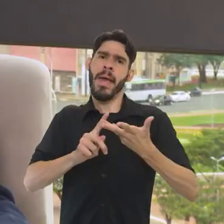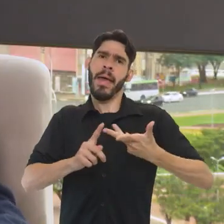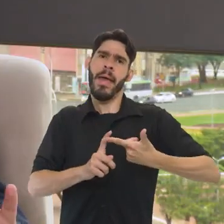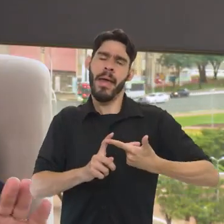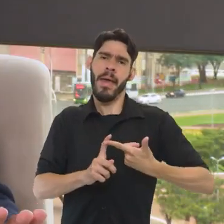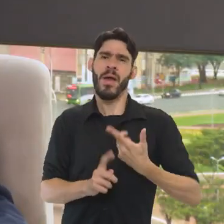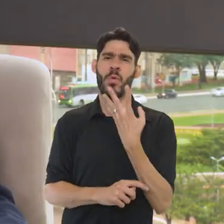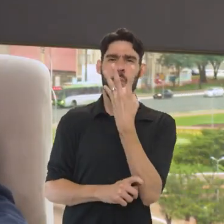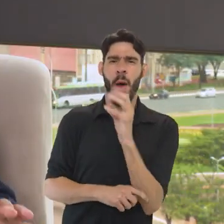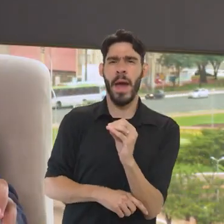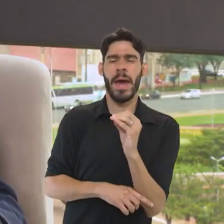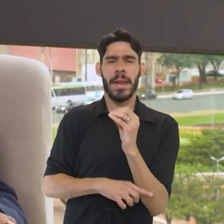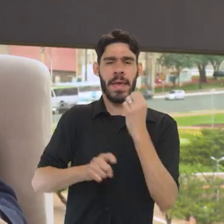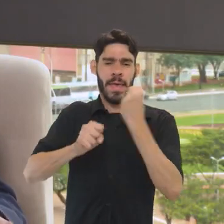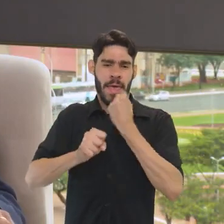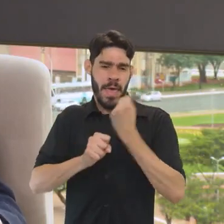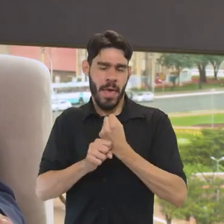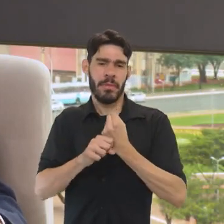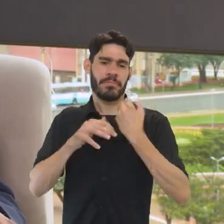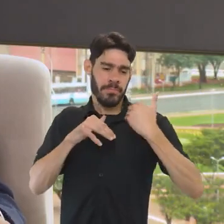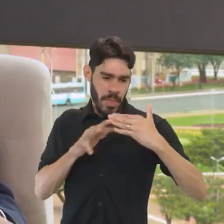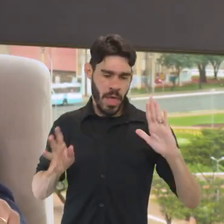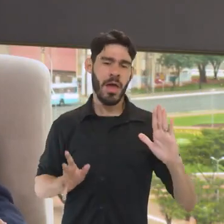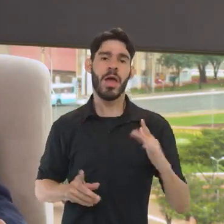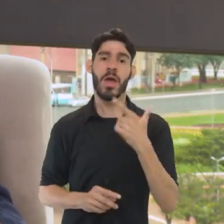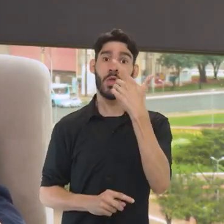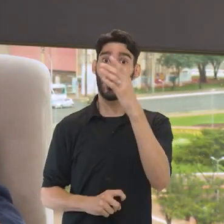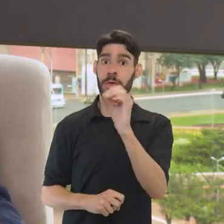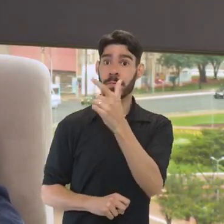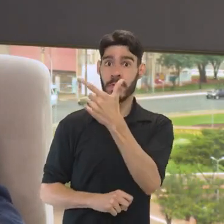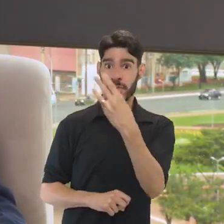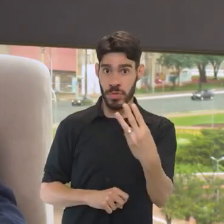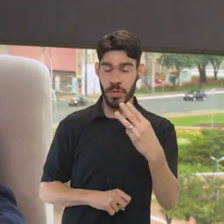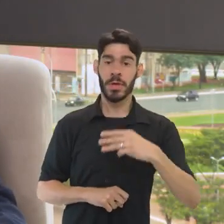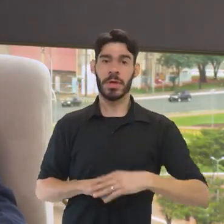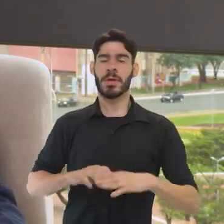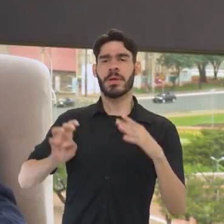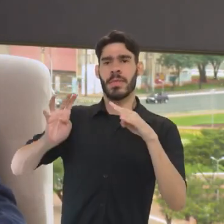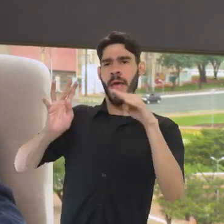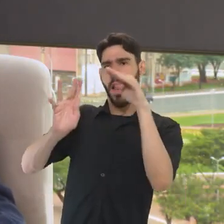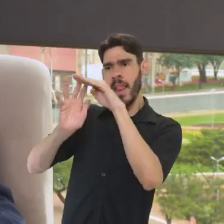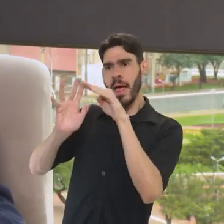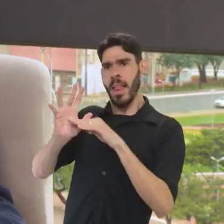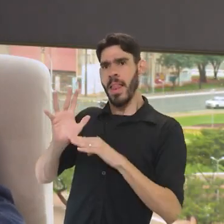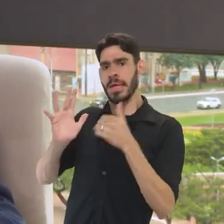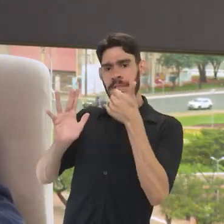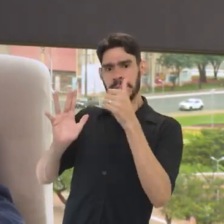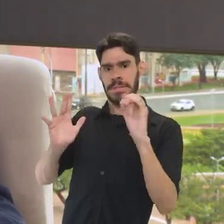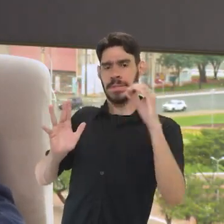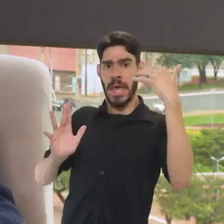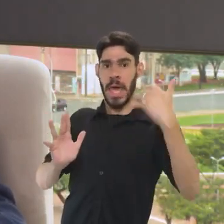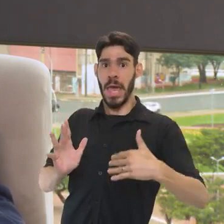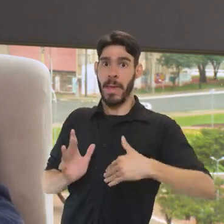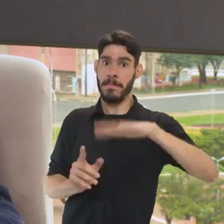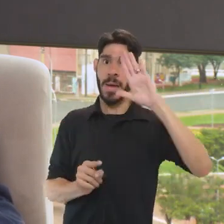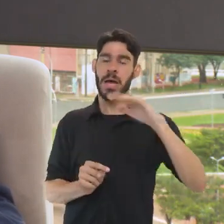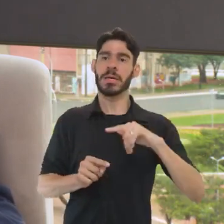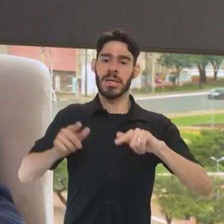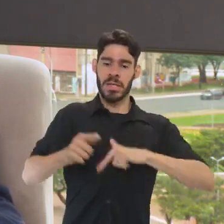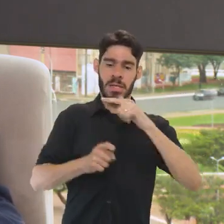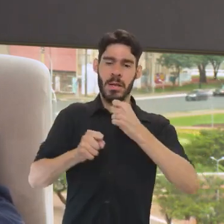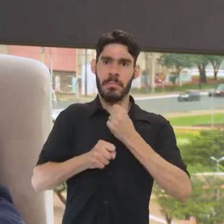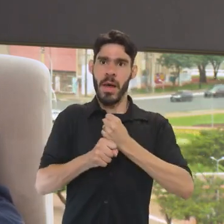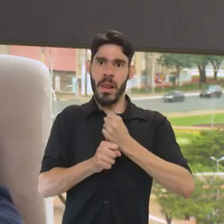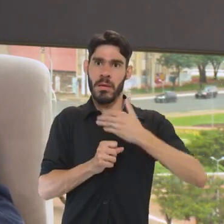conjunto muito grande de cerca de 40 obras para inaugurar ainda em 2023. Fora uma lista de mais de 100 que a gente tem trabalhado